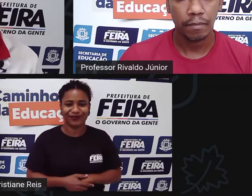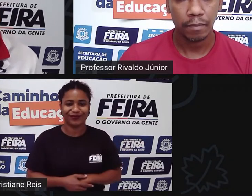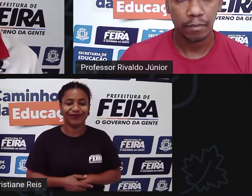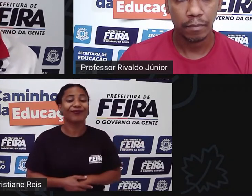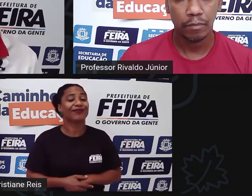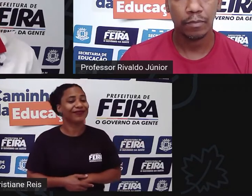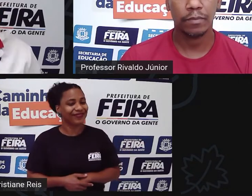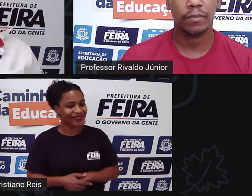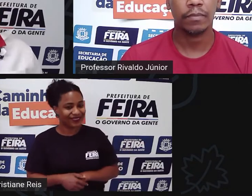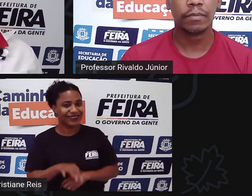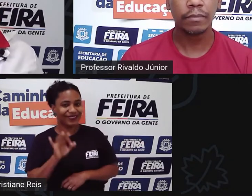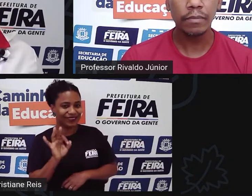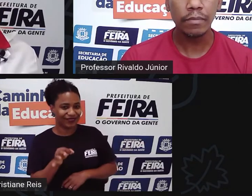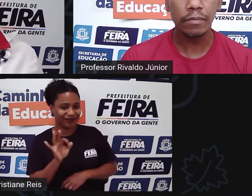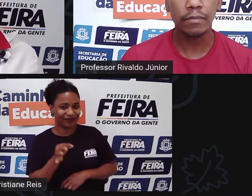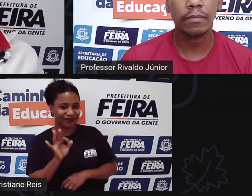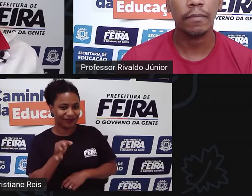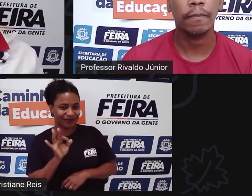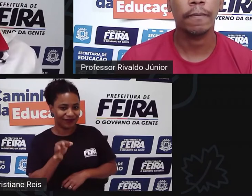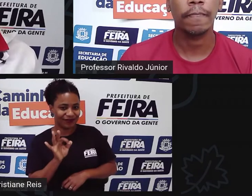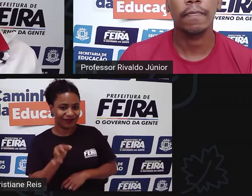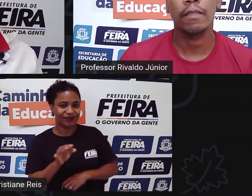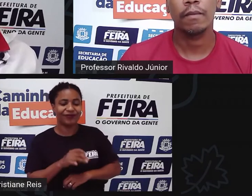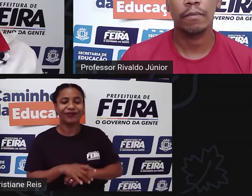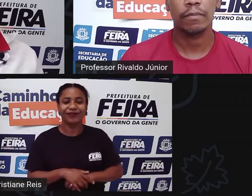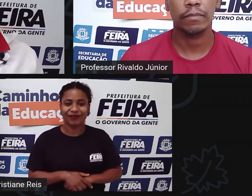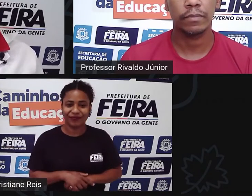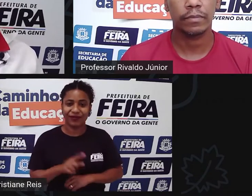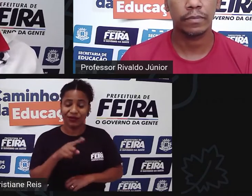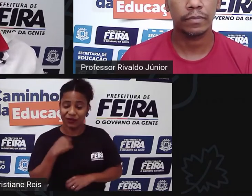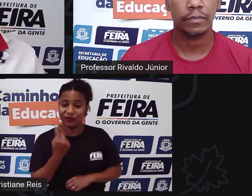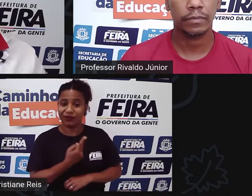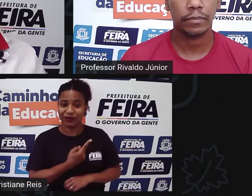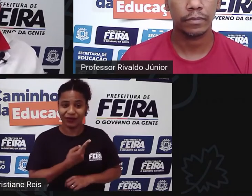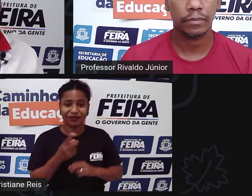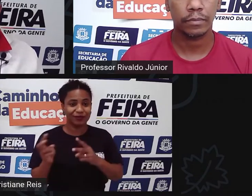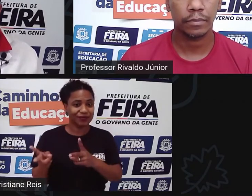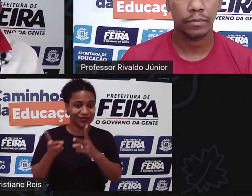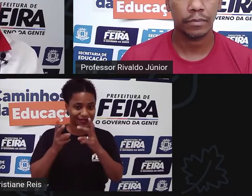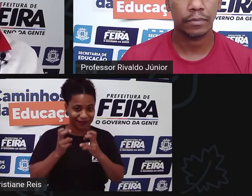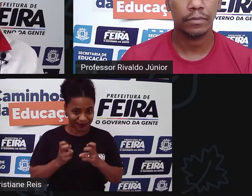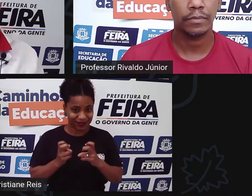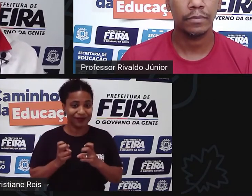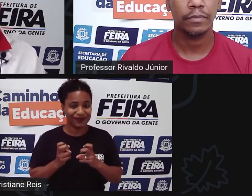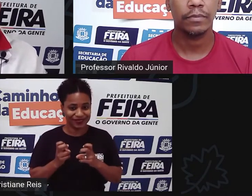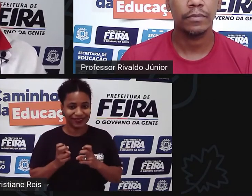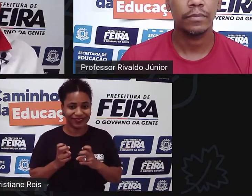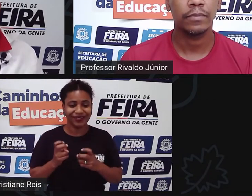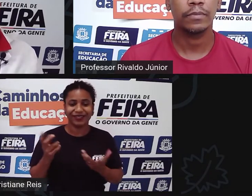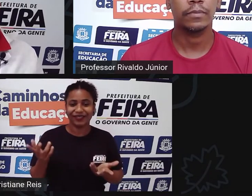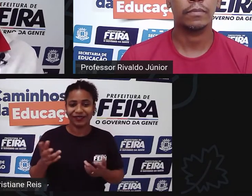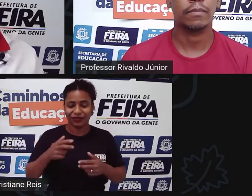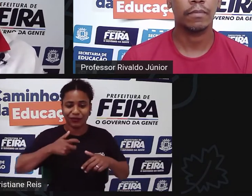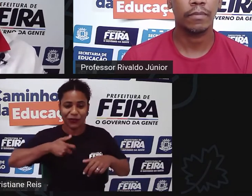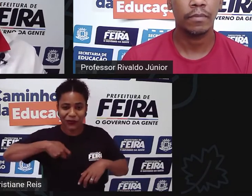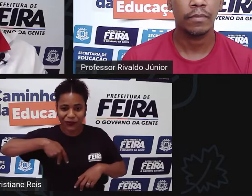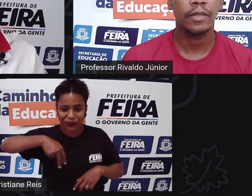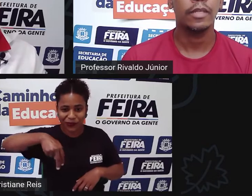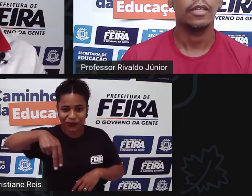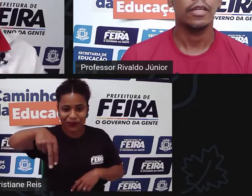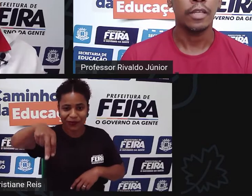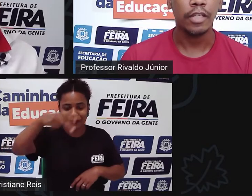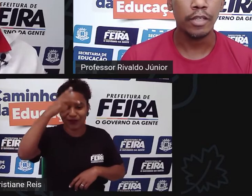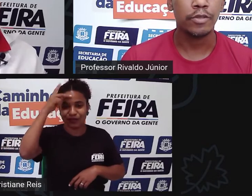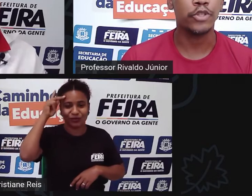Pronto. Então, nesse cenário, a gente começa a sair do status de animal caminhante, né? Que